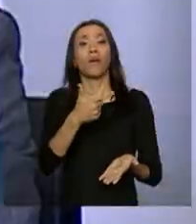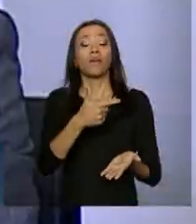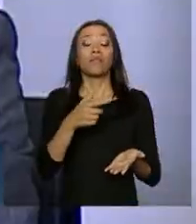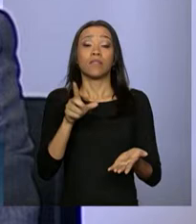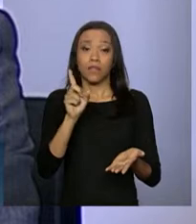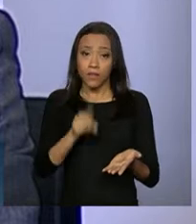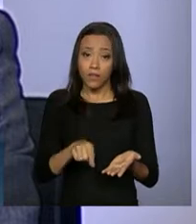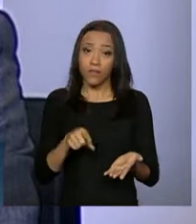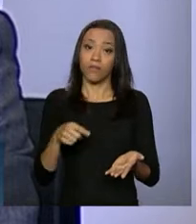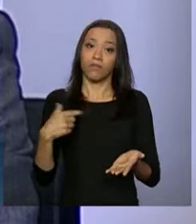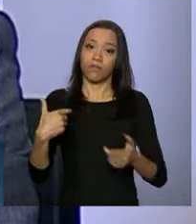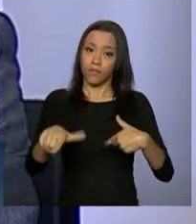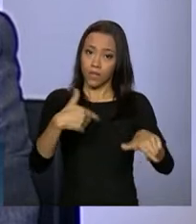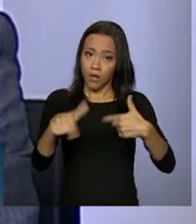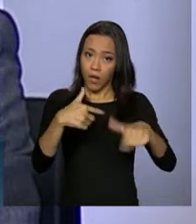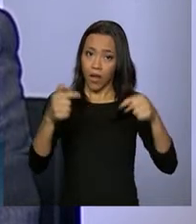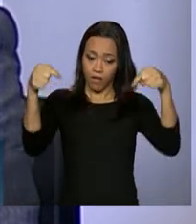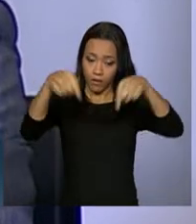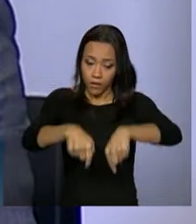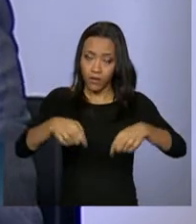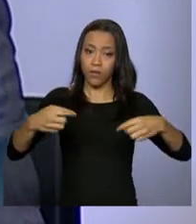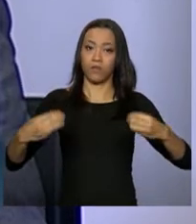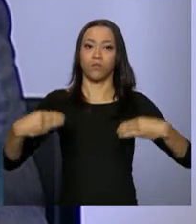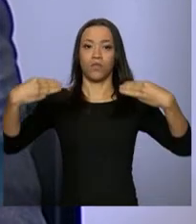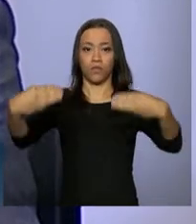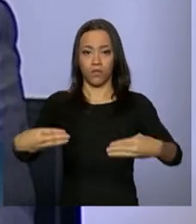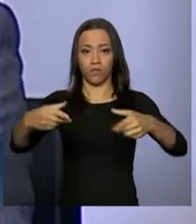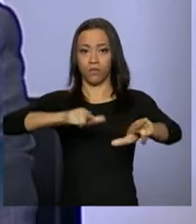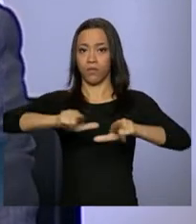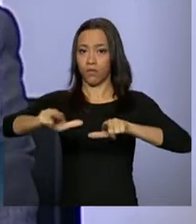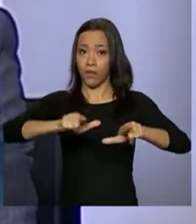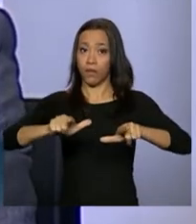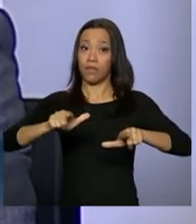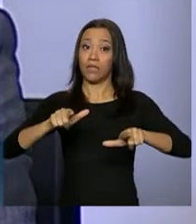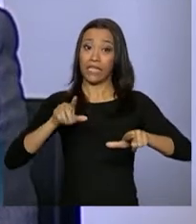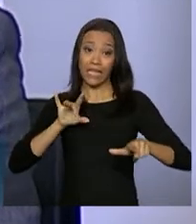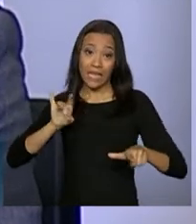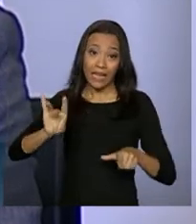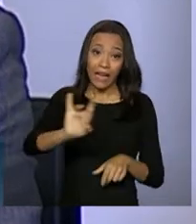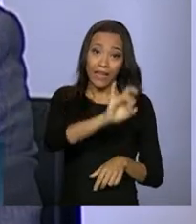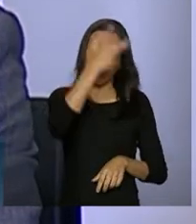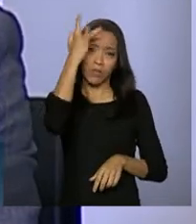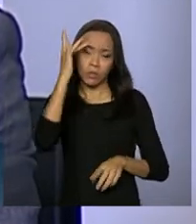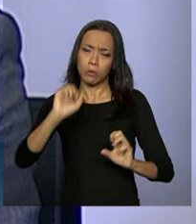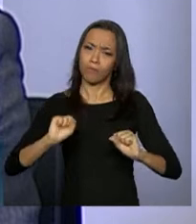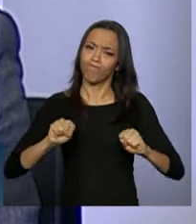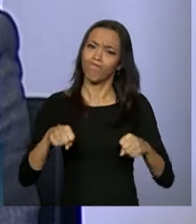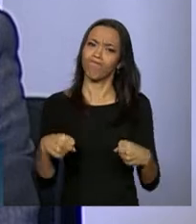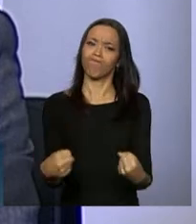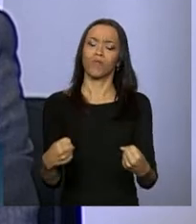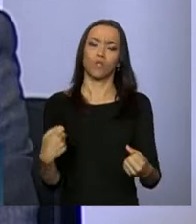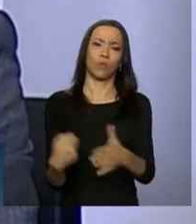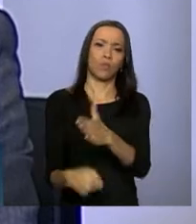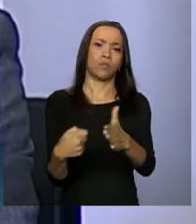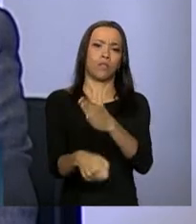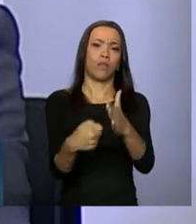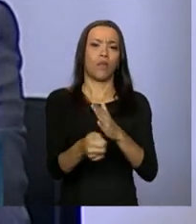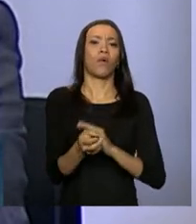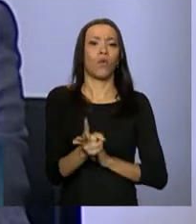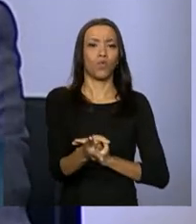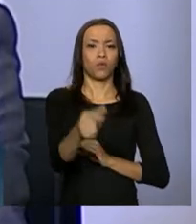secretários que passaram por esse ministério e que, com empenho, lutaram para manter essa política.